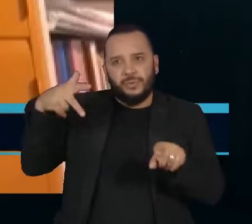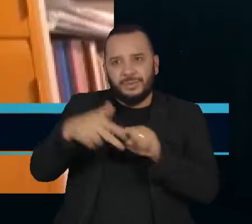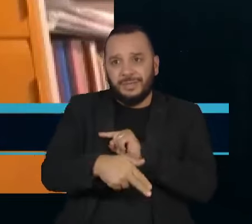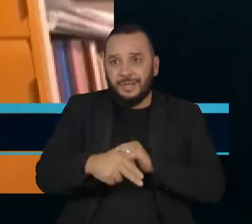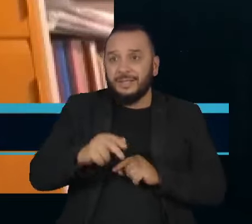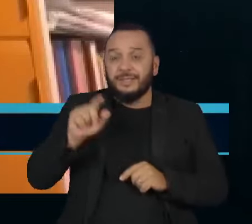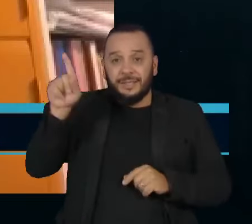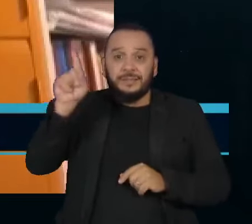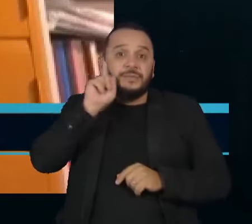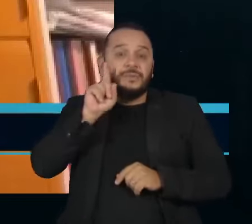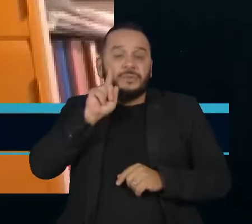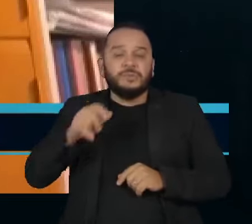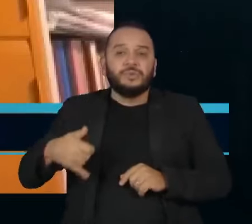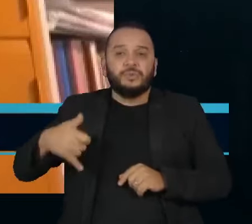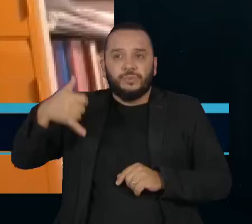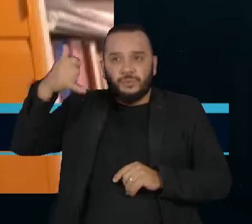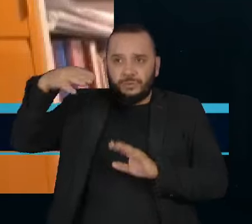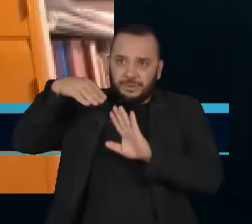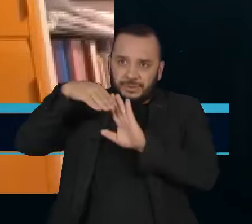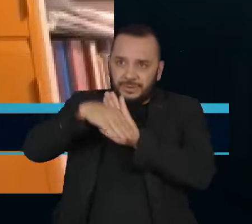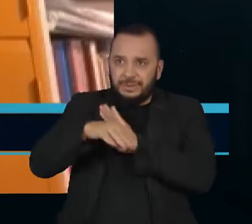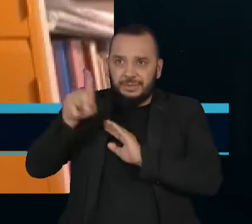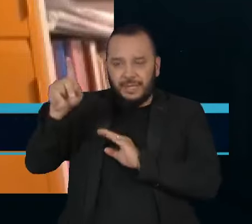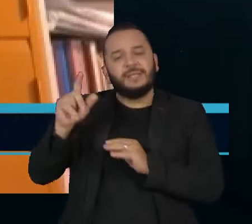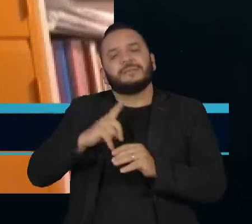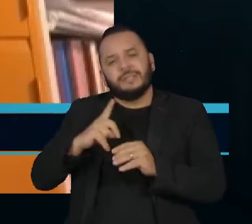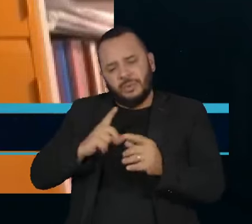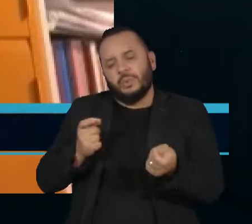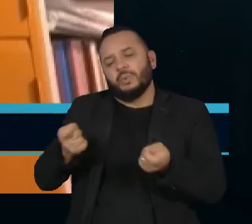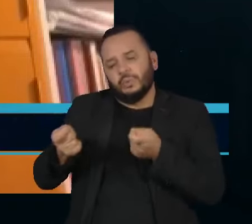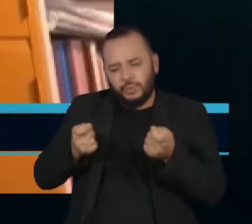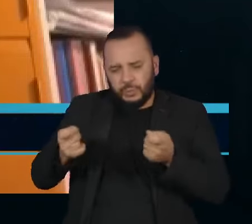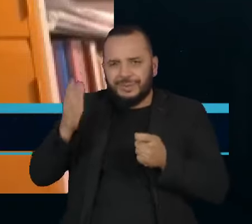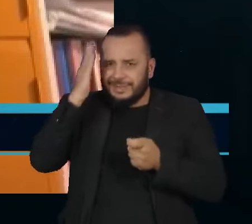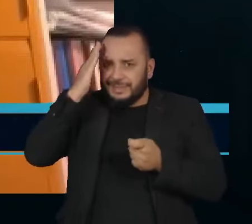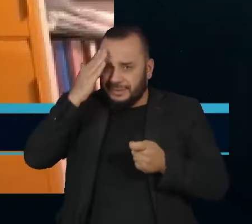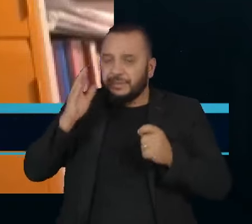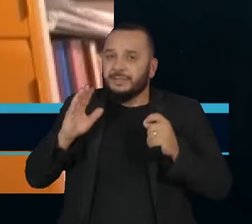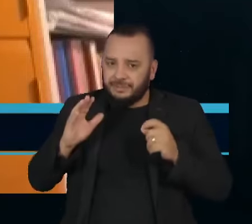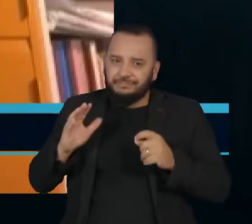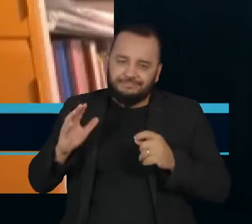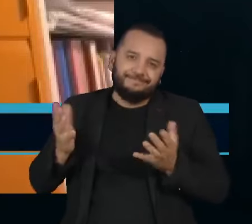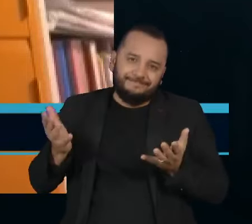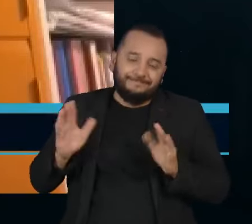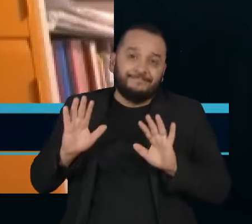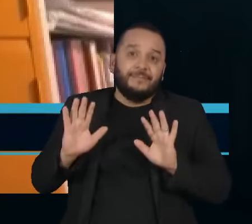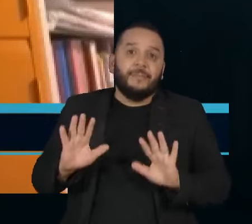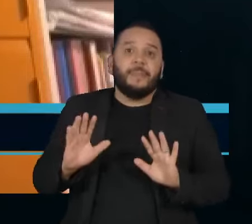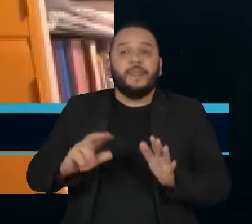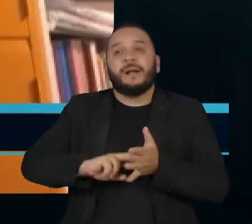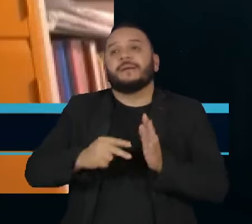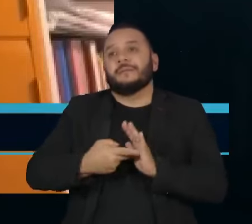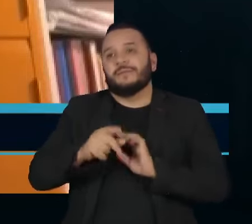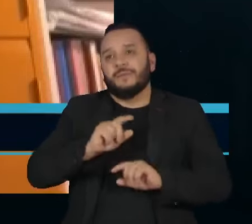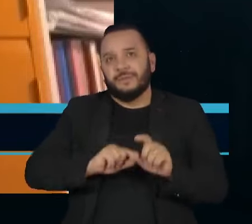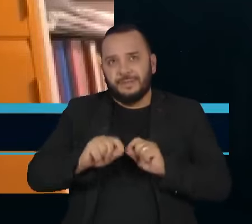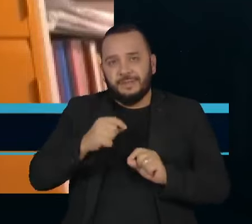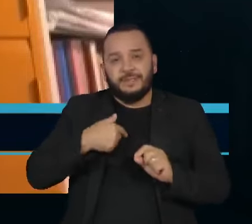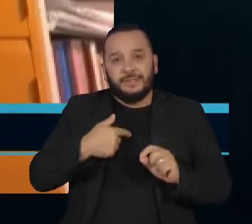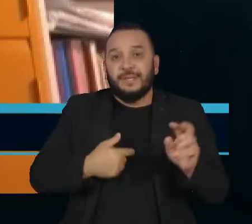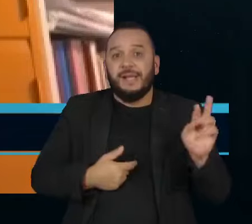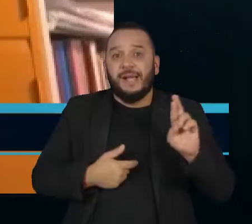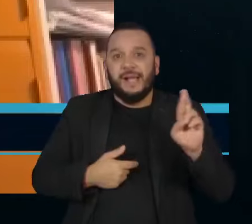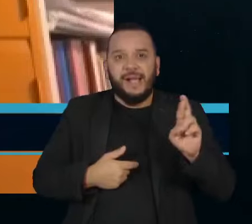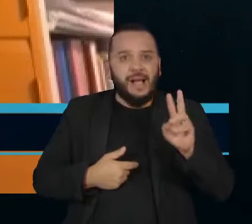caem nos Estados Unidos, porque a situação está mais sob controle lá, de forma geral, vou procurar dessa forma, isso implica dizer que não é o real que vai ficar